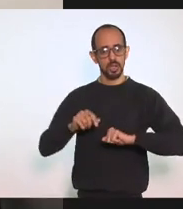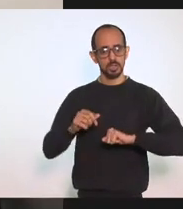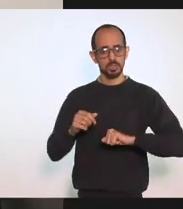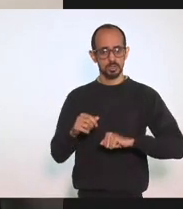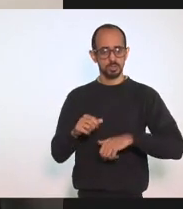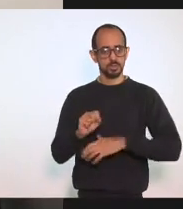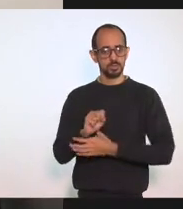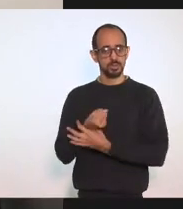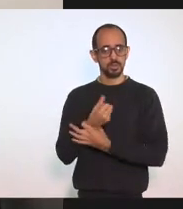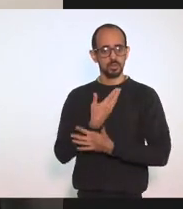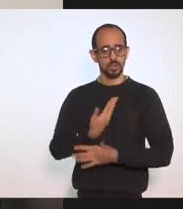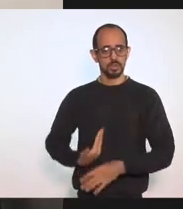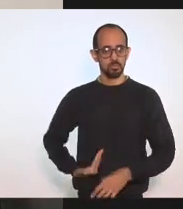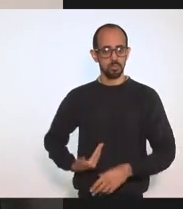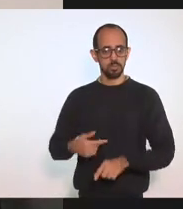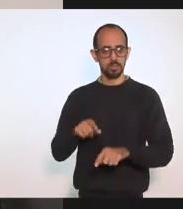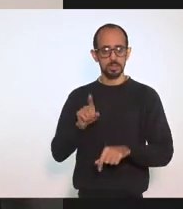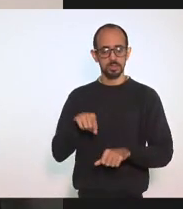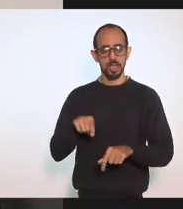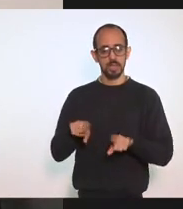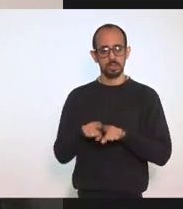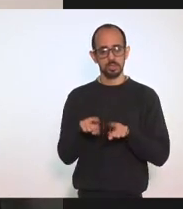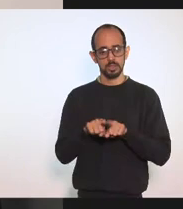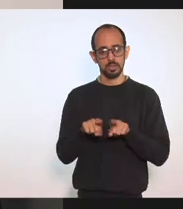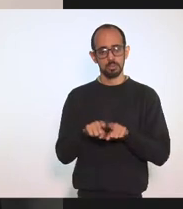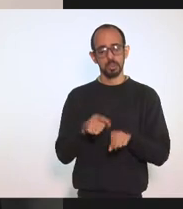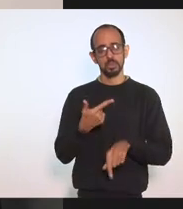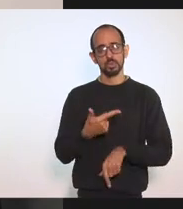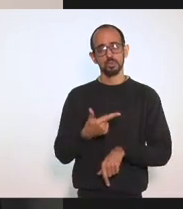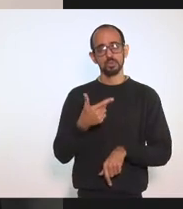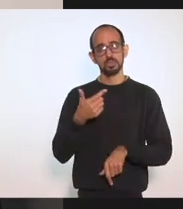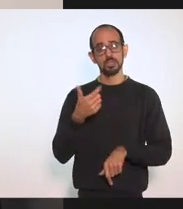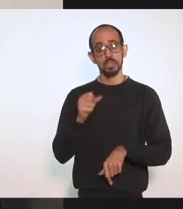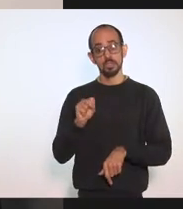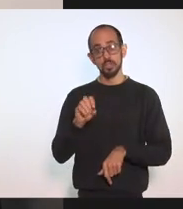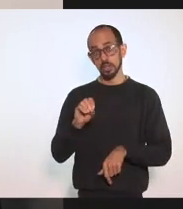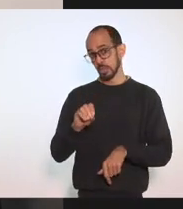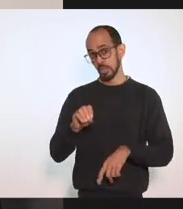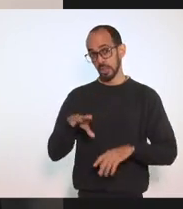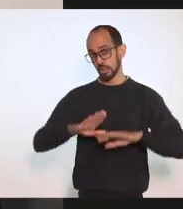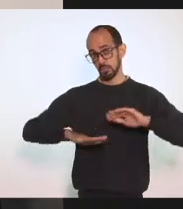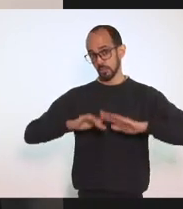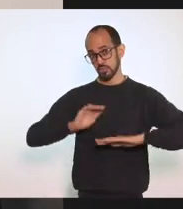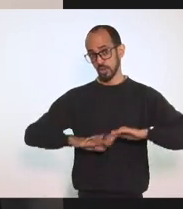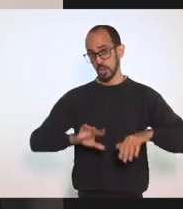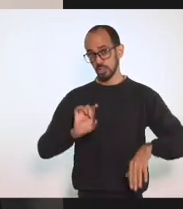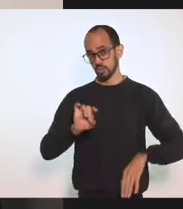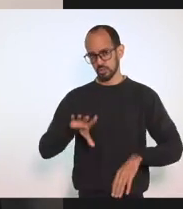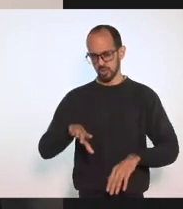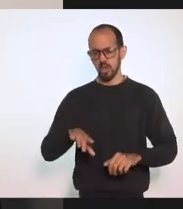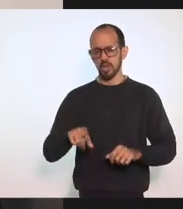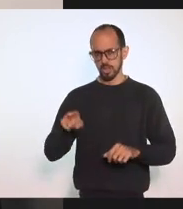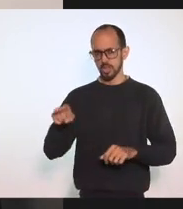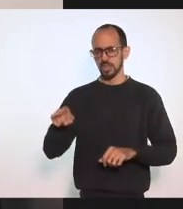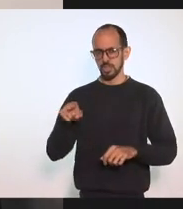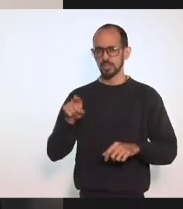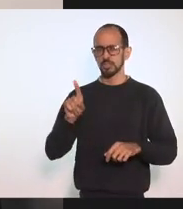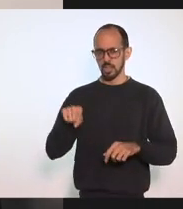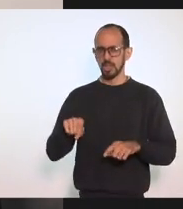Pública E são Apenas 280 Profissionais Eles Integram